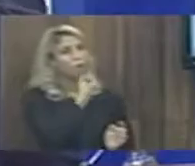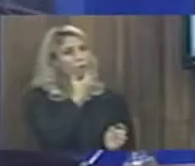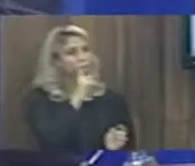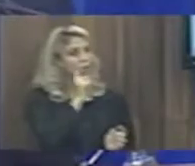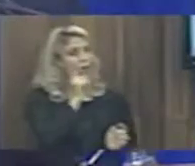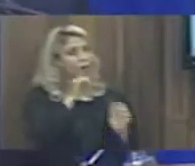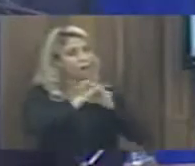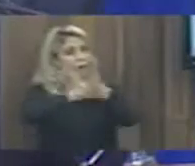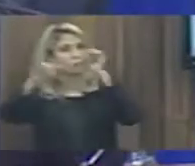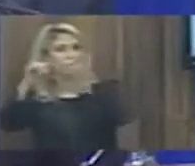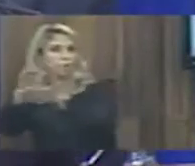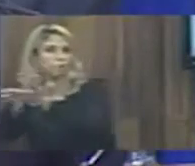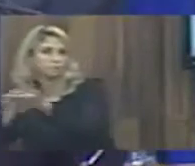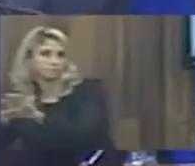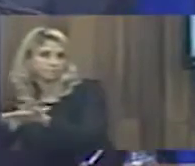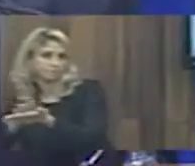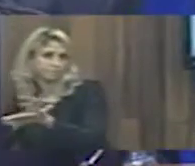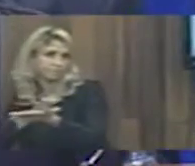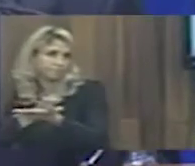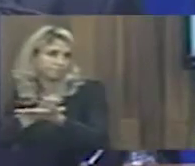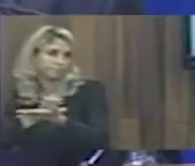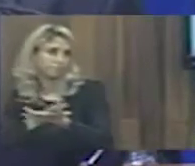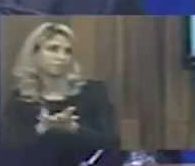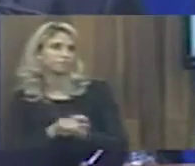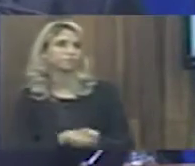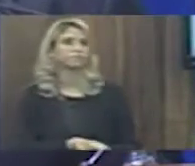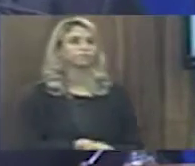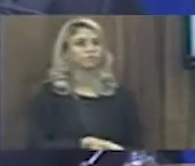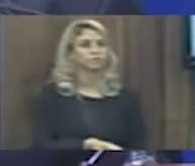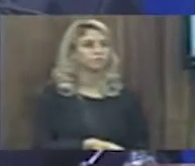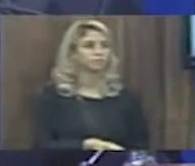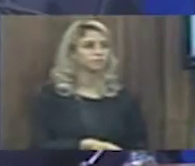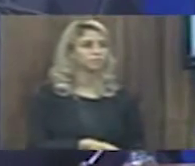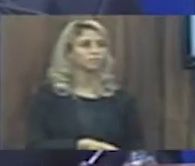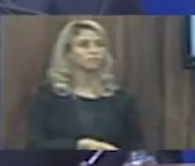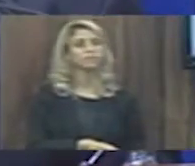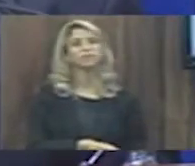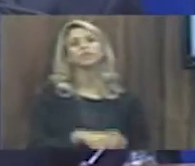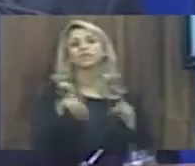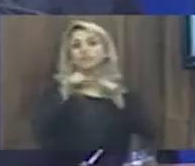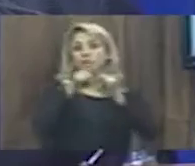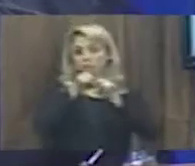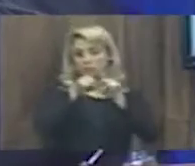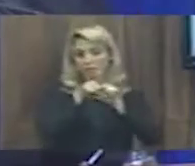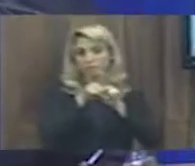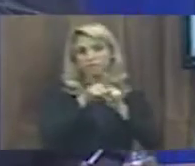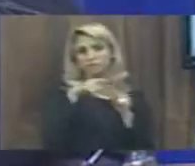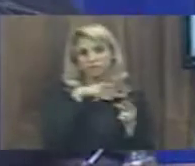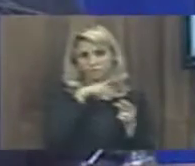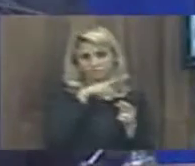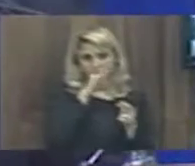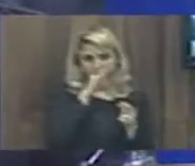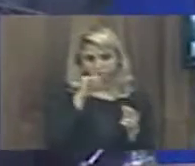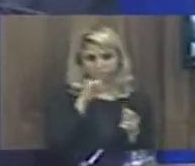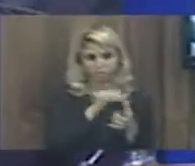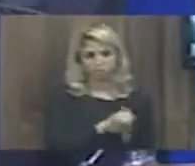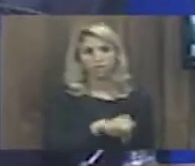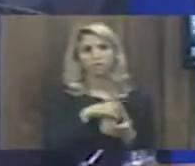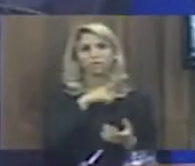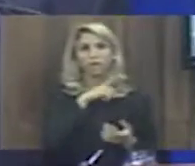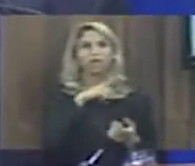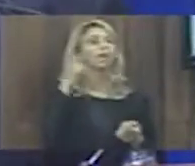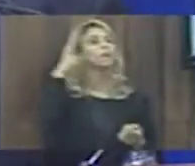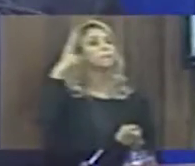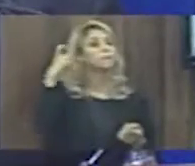Mais além, ele diz que ainda existem áudios, e eu acho que aí esse